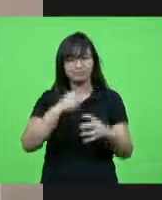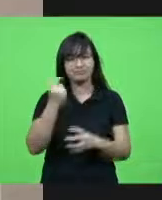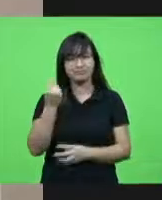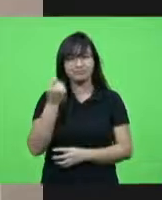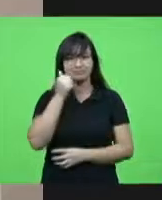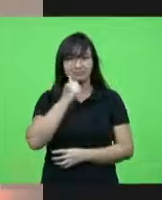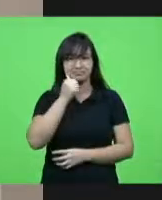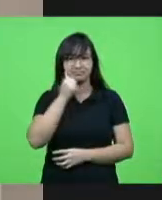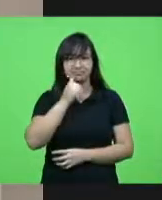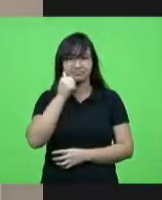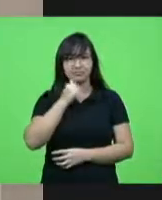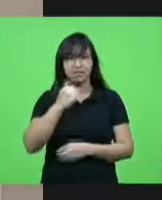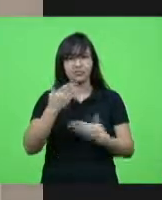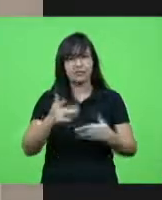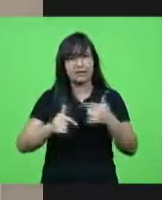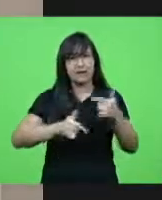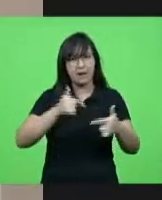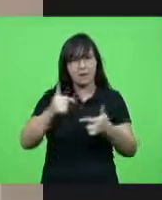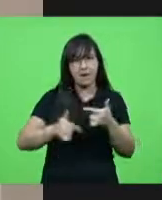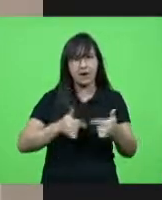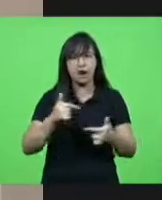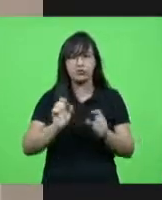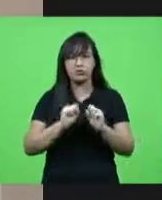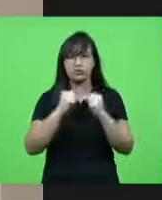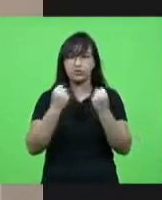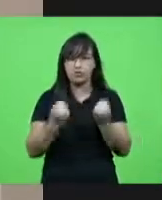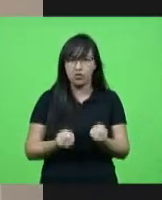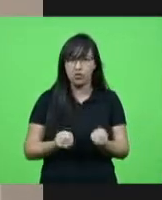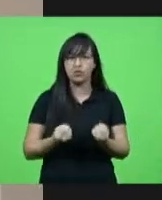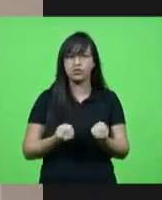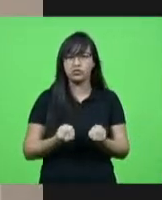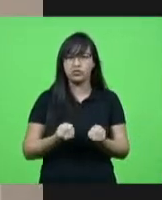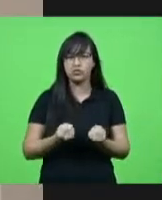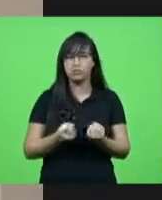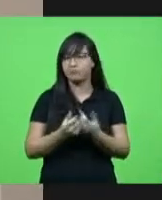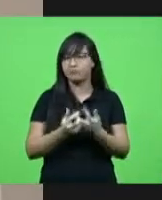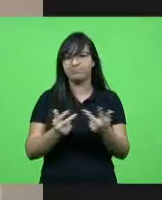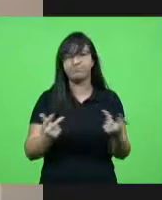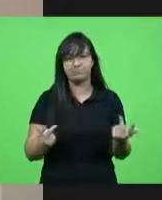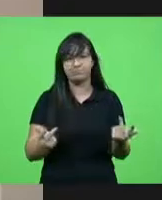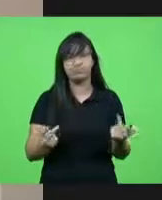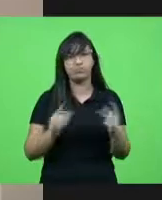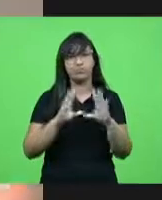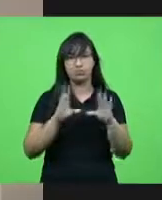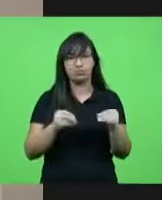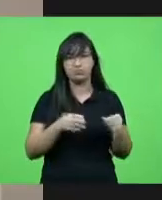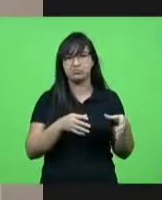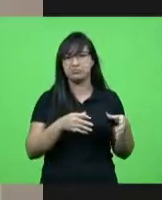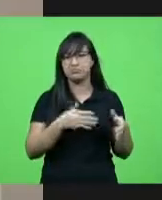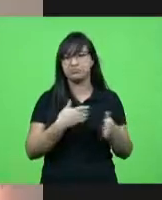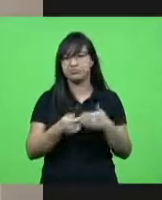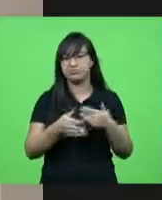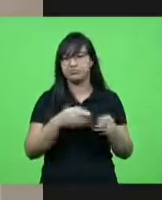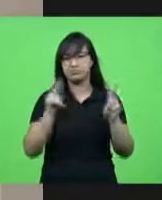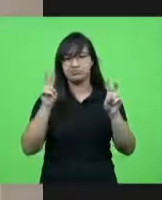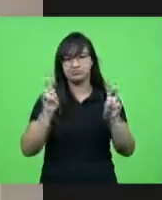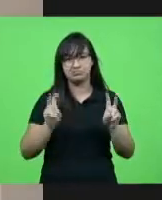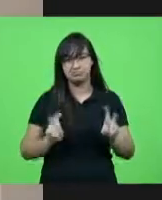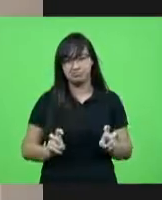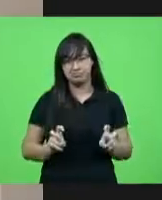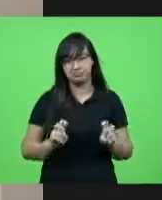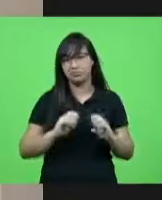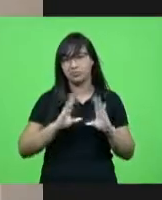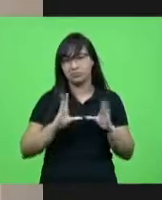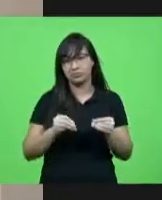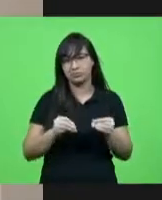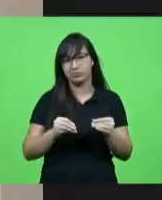pela sua trajetória pelo seu trabalho pelo seu empenho pela dedicação em todas as causas nas causas das mulheres mas em todas as